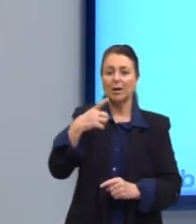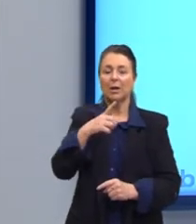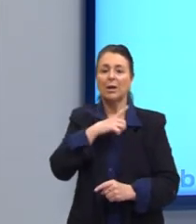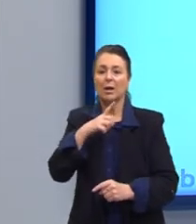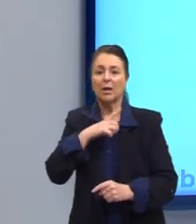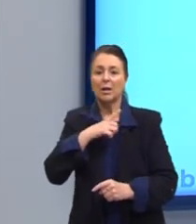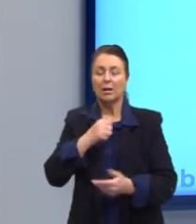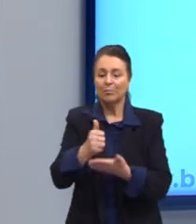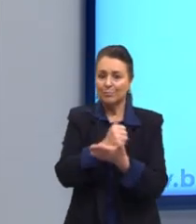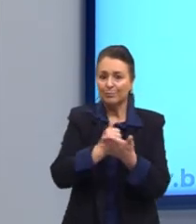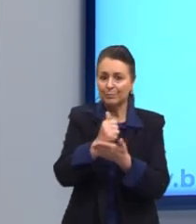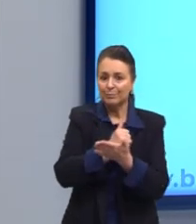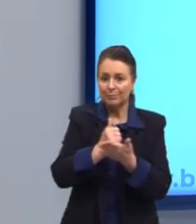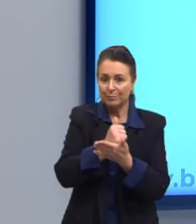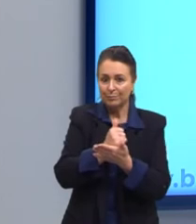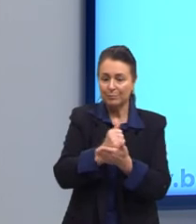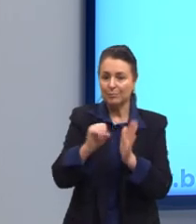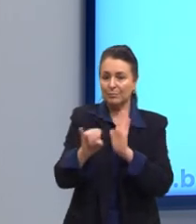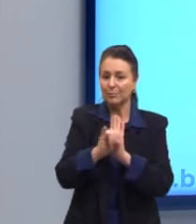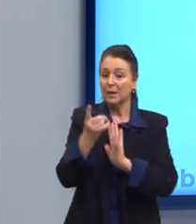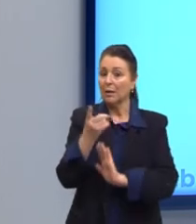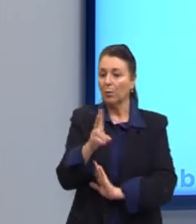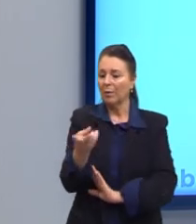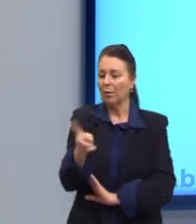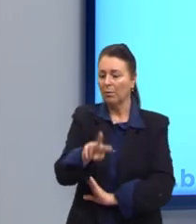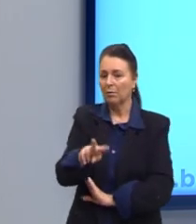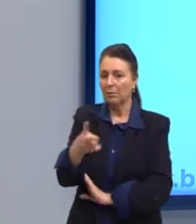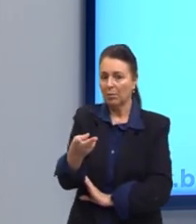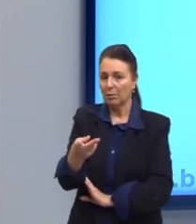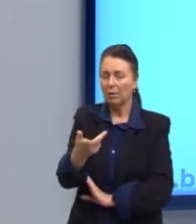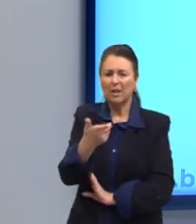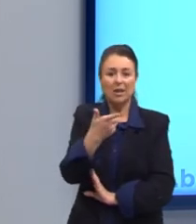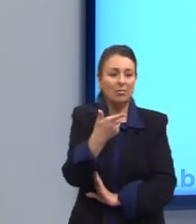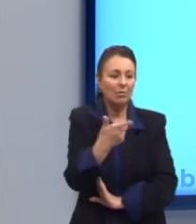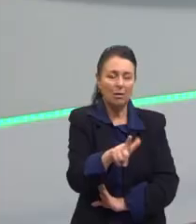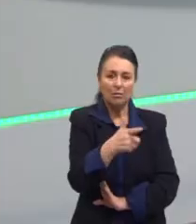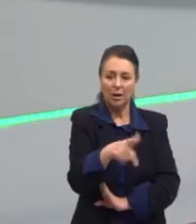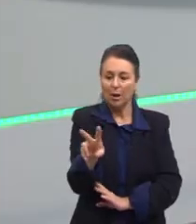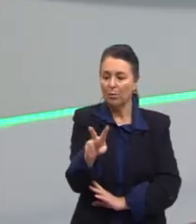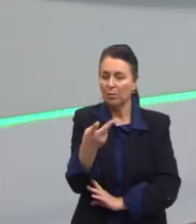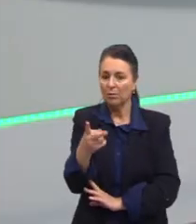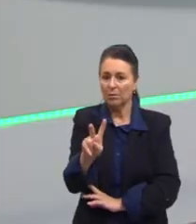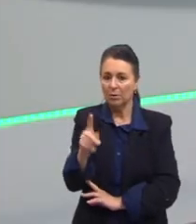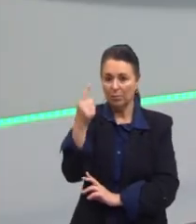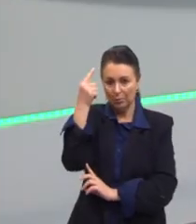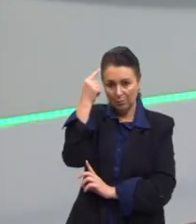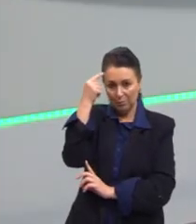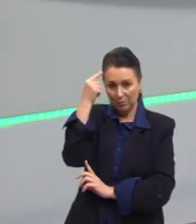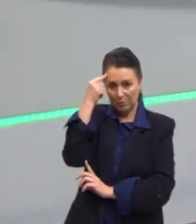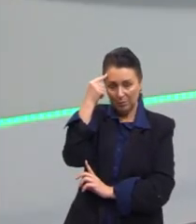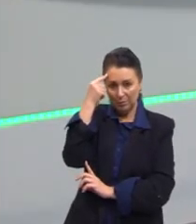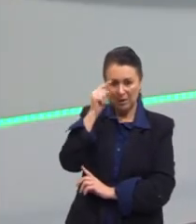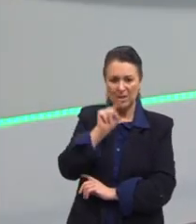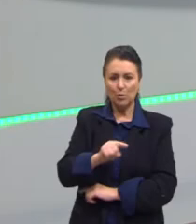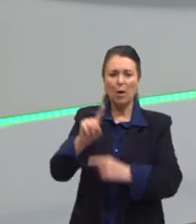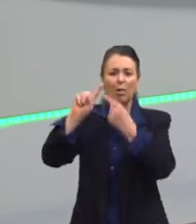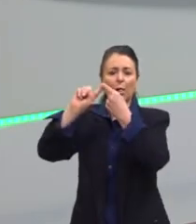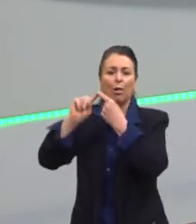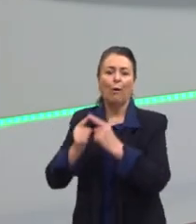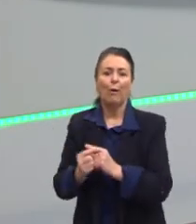não contradição. Por favor, sempre isso, que não tenha contradição no pensamento, no que a gente afirma. Isso é lógica.